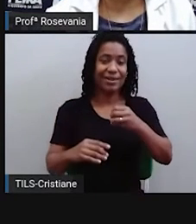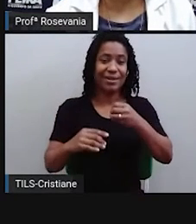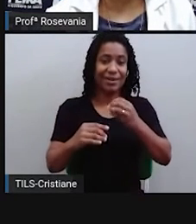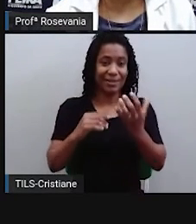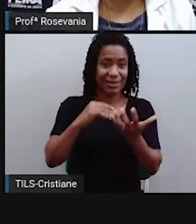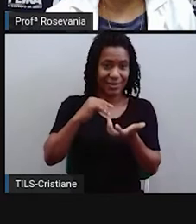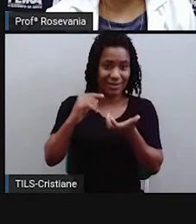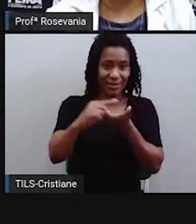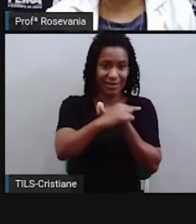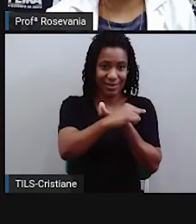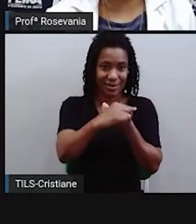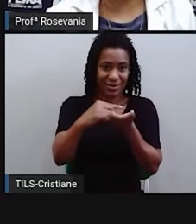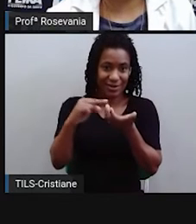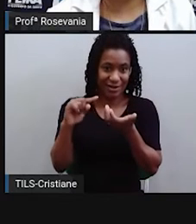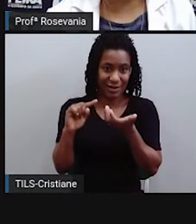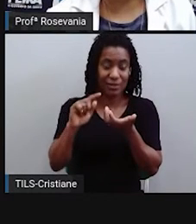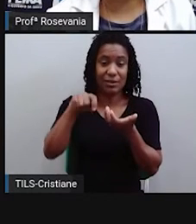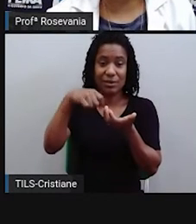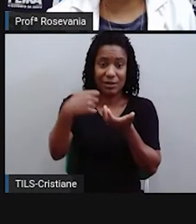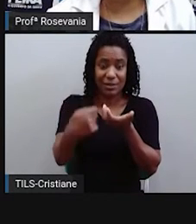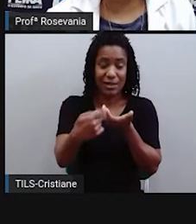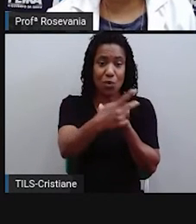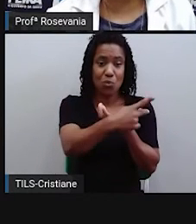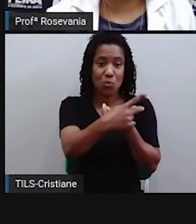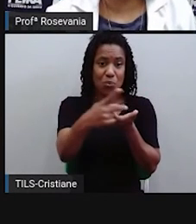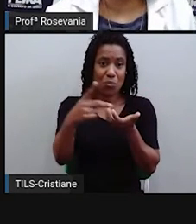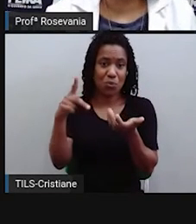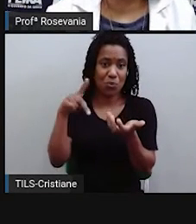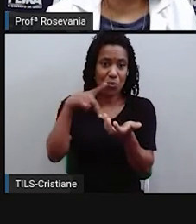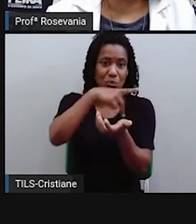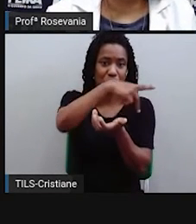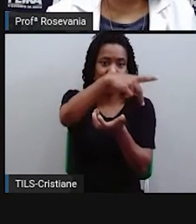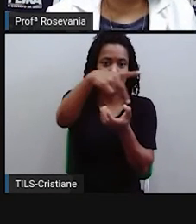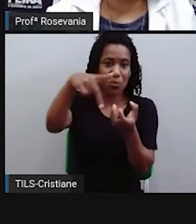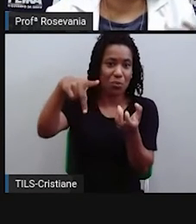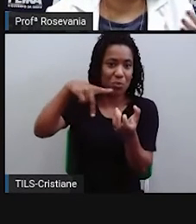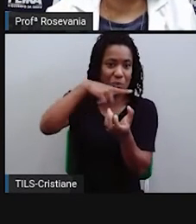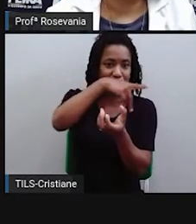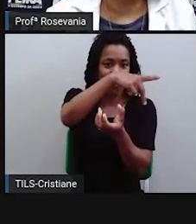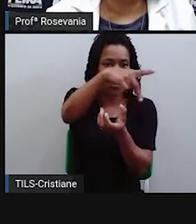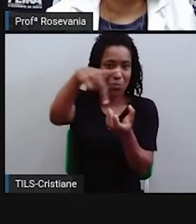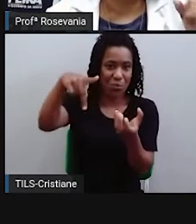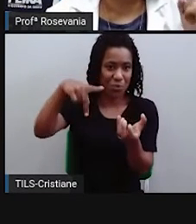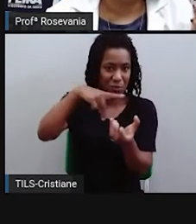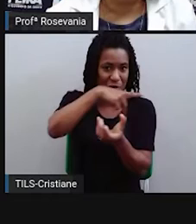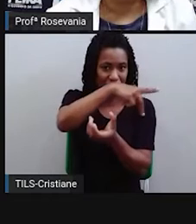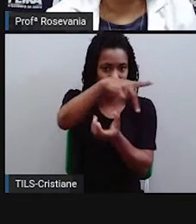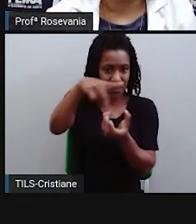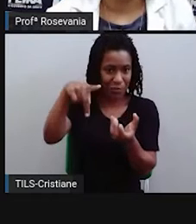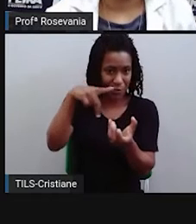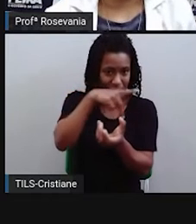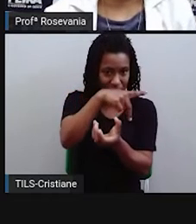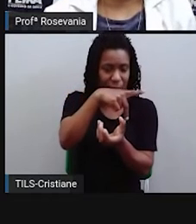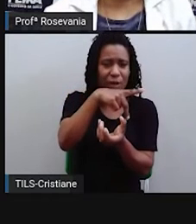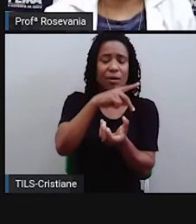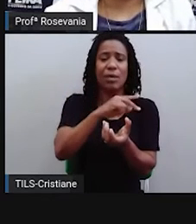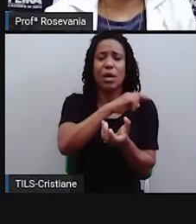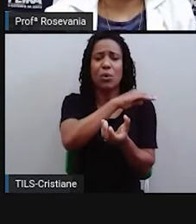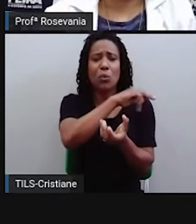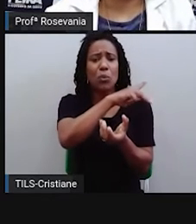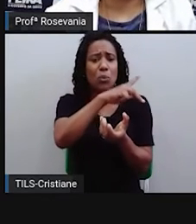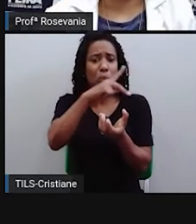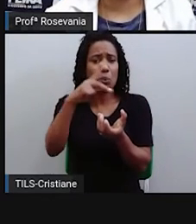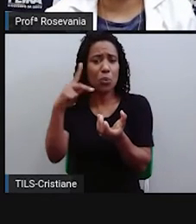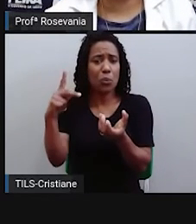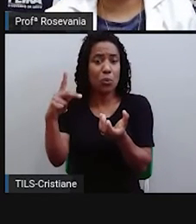A gente tem aqui o paralelo principal, que é a linha do Equador, que é considerado, né? É o zero, né? E aí